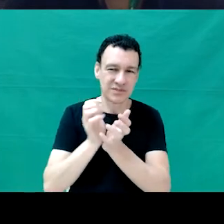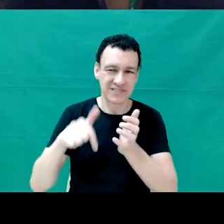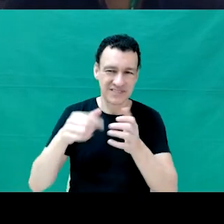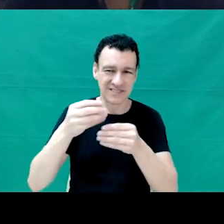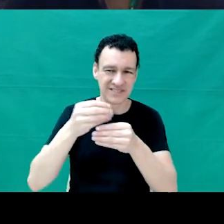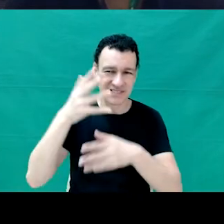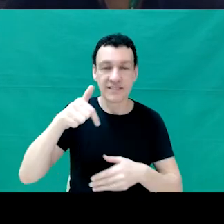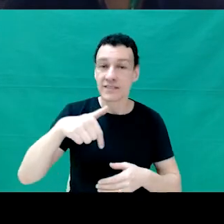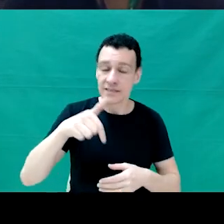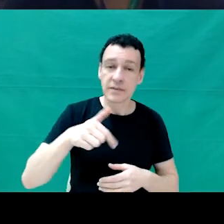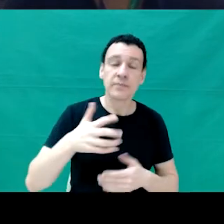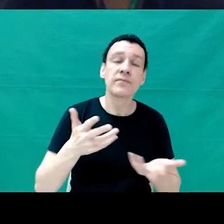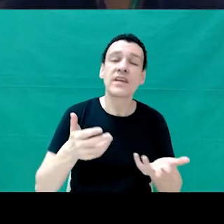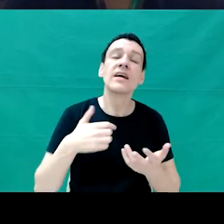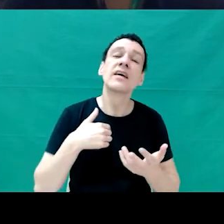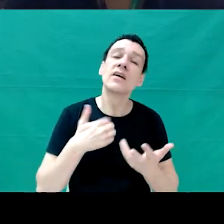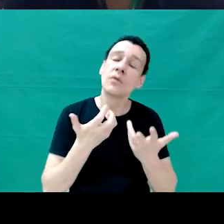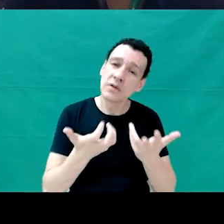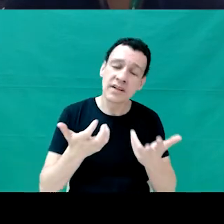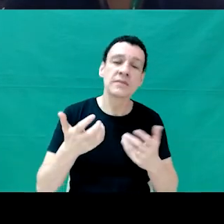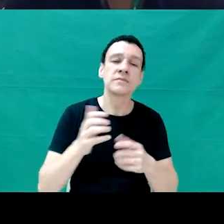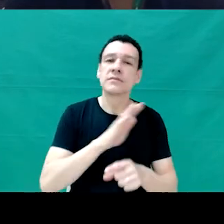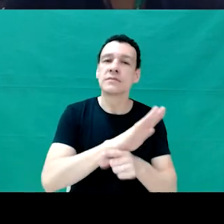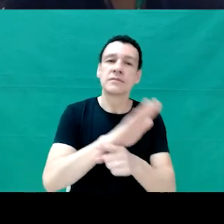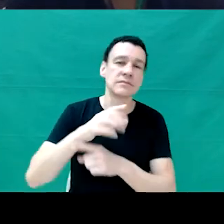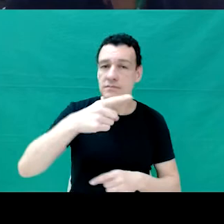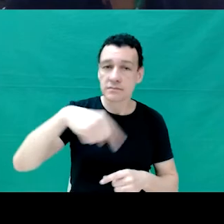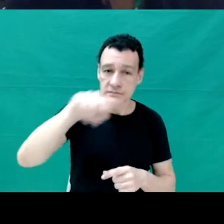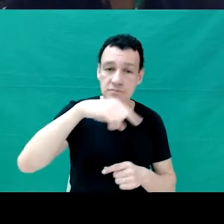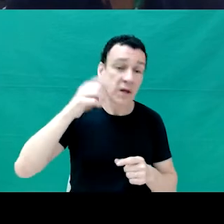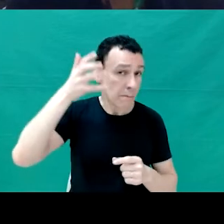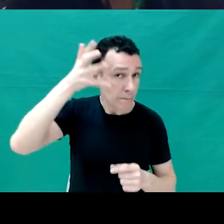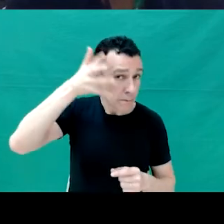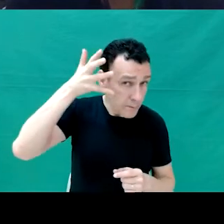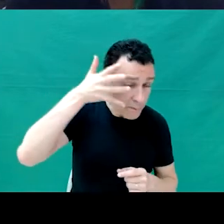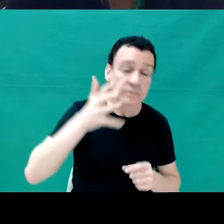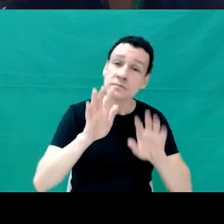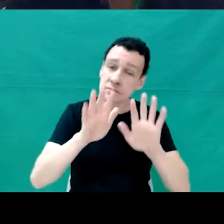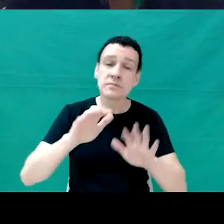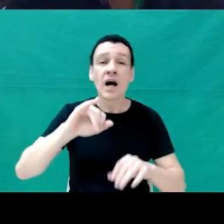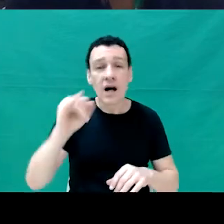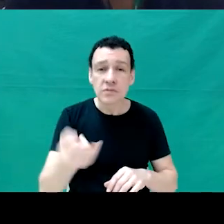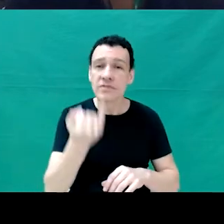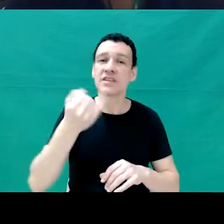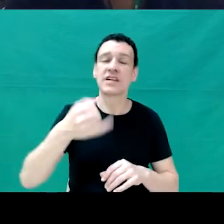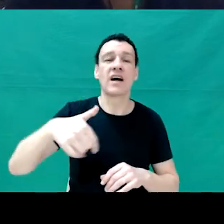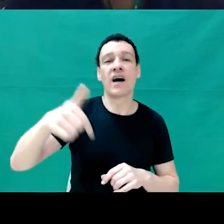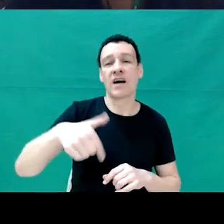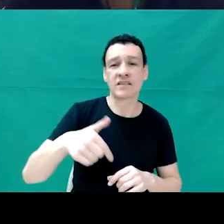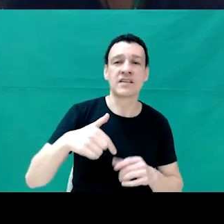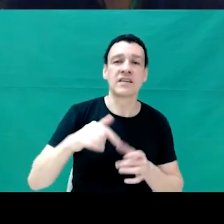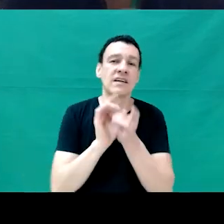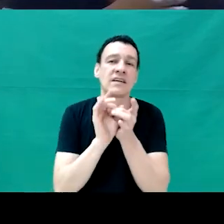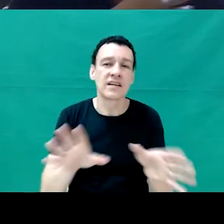Era a gente levar uma reflexão aqui. É uma proposta de palestra, mas de aproveitar esse espaço mesmo para